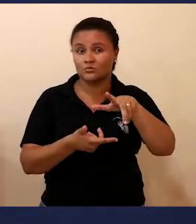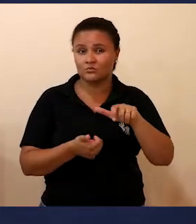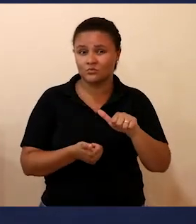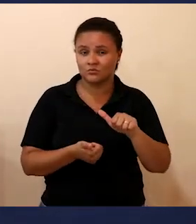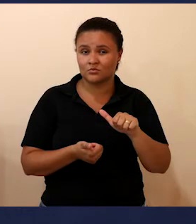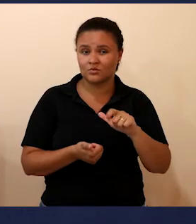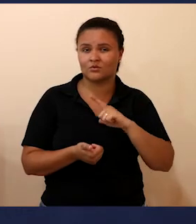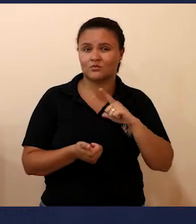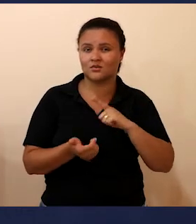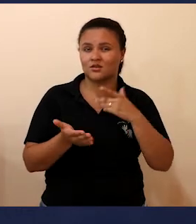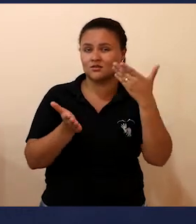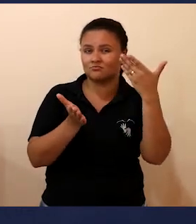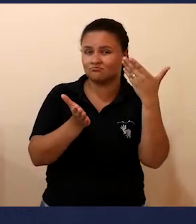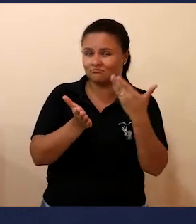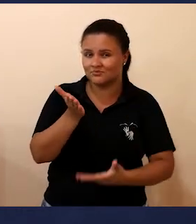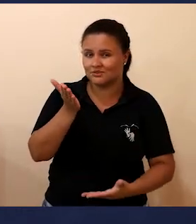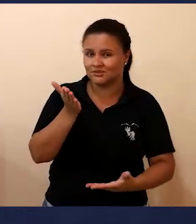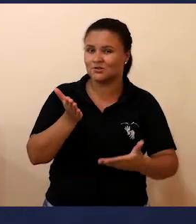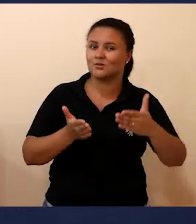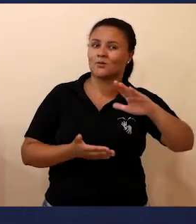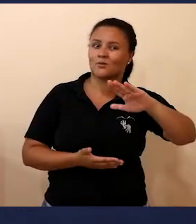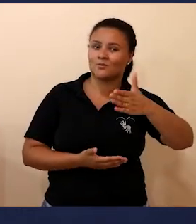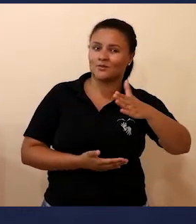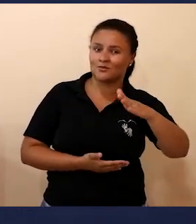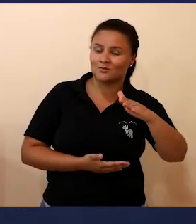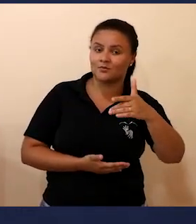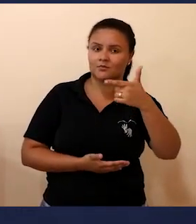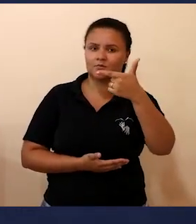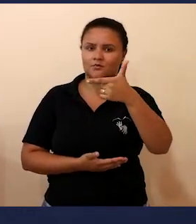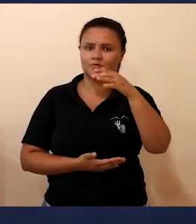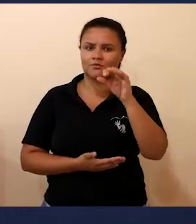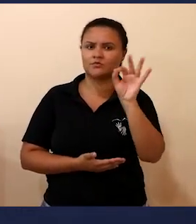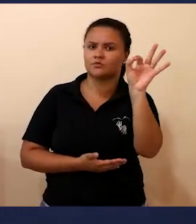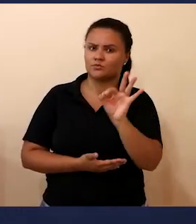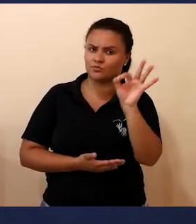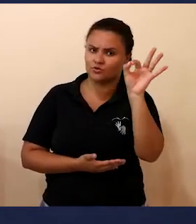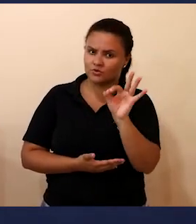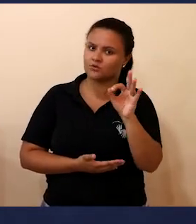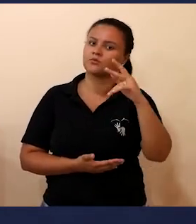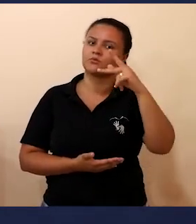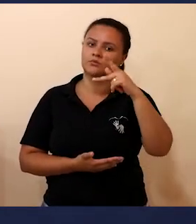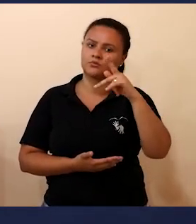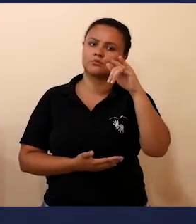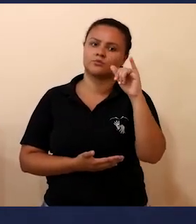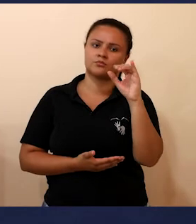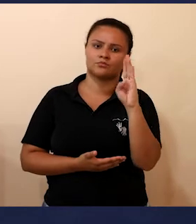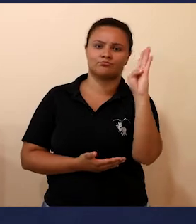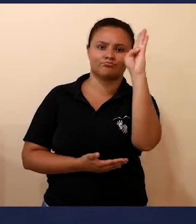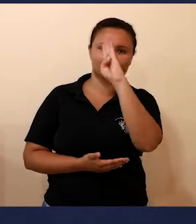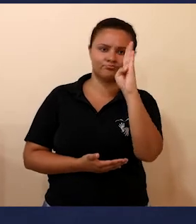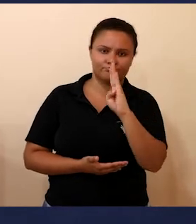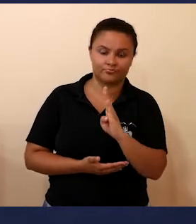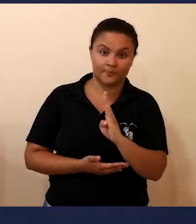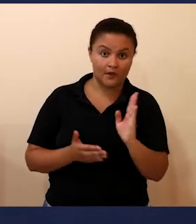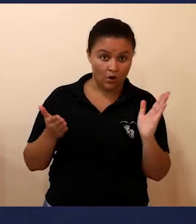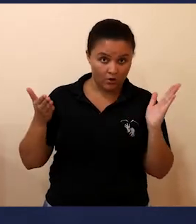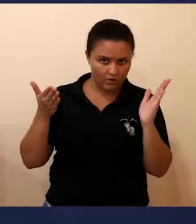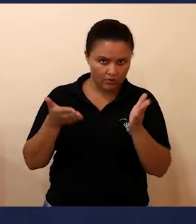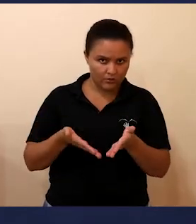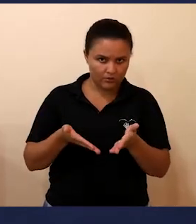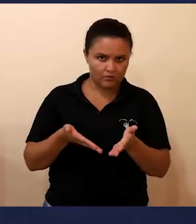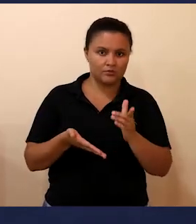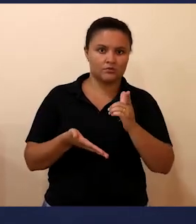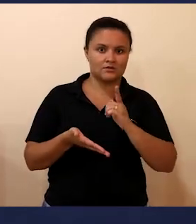percentual de mais ou menos 20% do PIB brasileiro. Atualmente, a gente tem